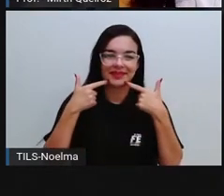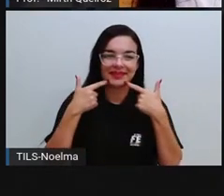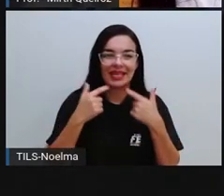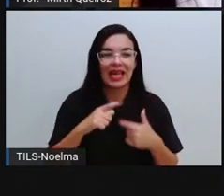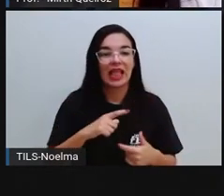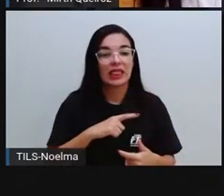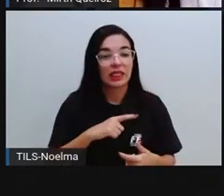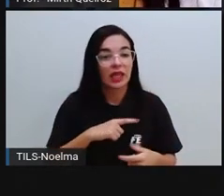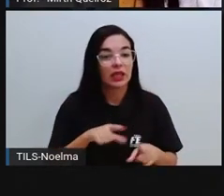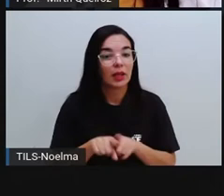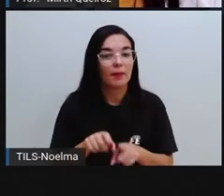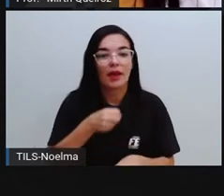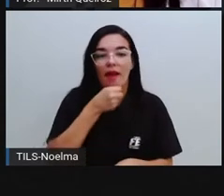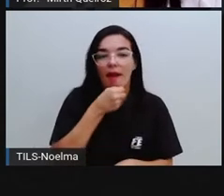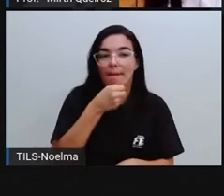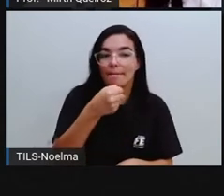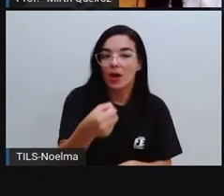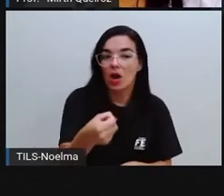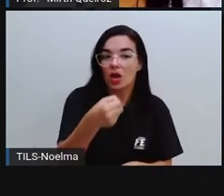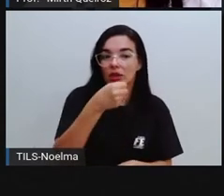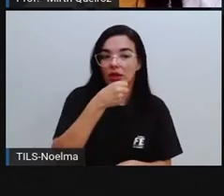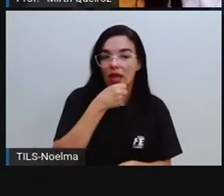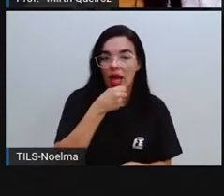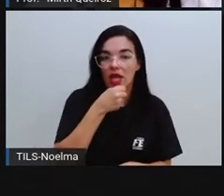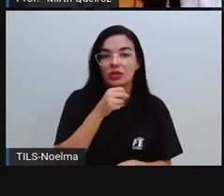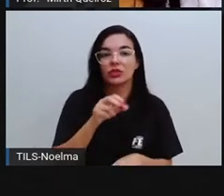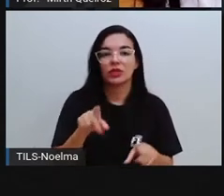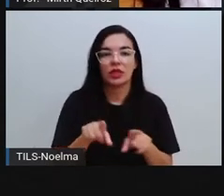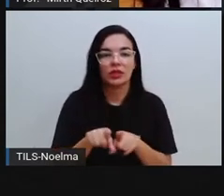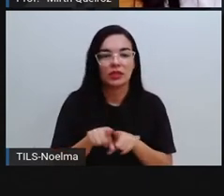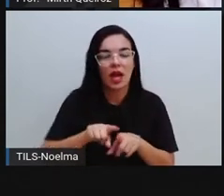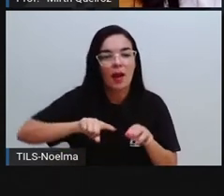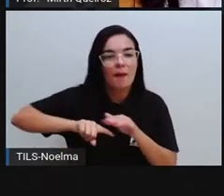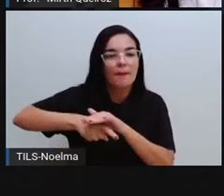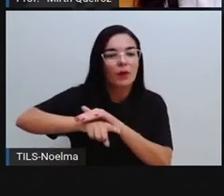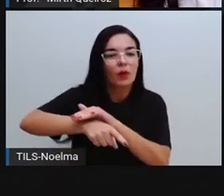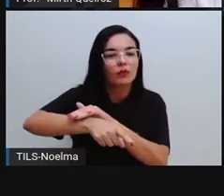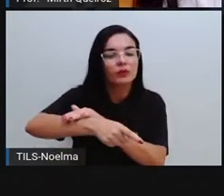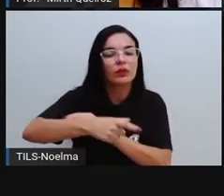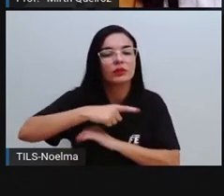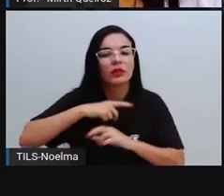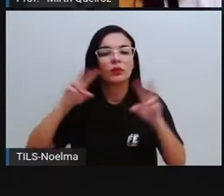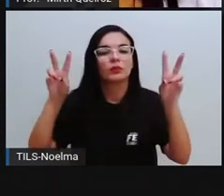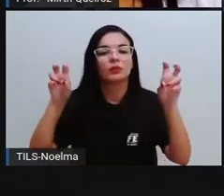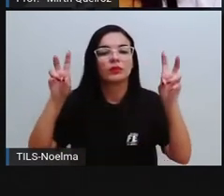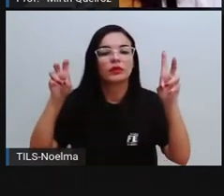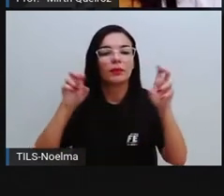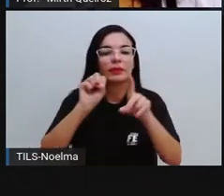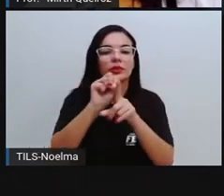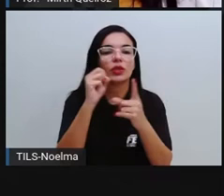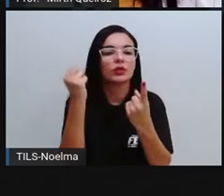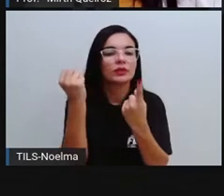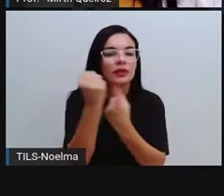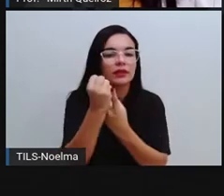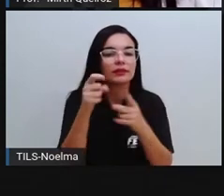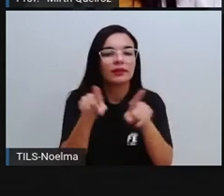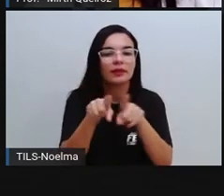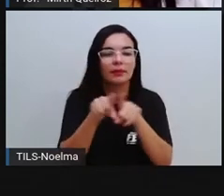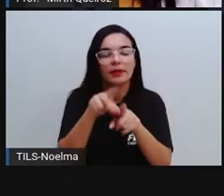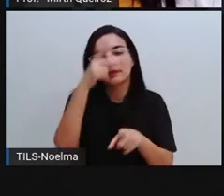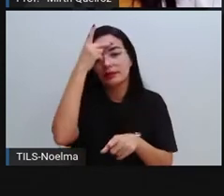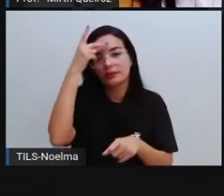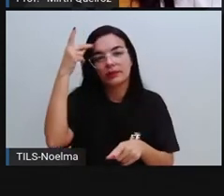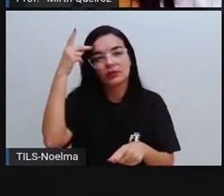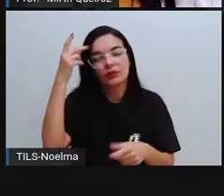Tem a própria reportagem, né? A reportagem aprofunda-se mais sobre os temas sociais e de interesse da sociedade,